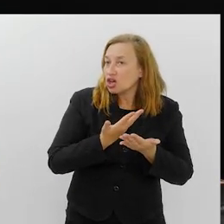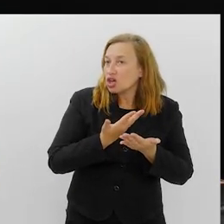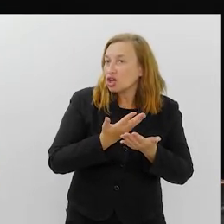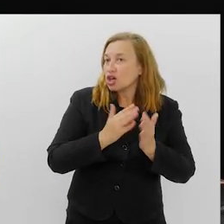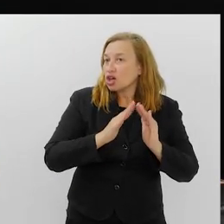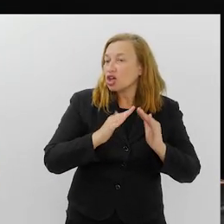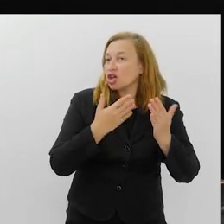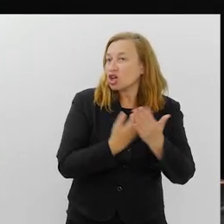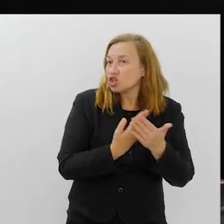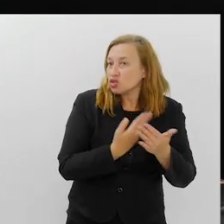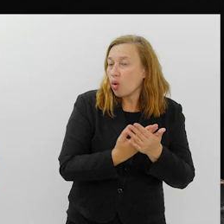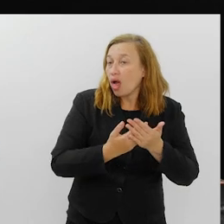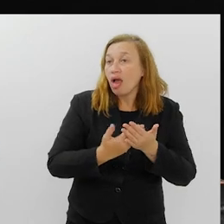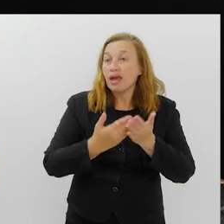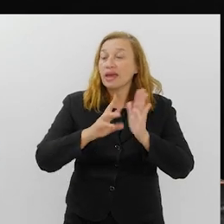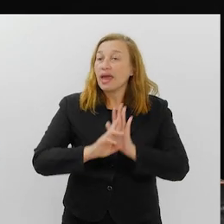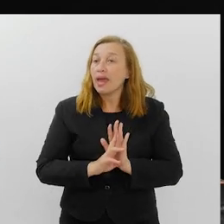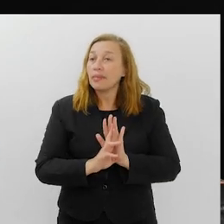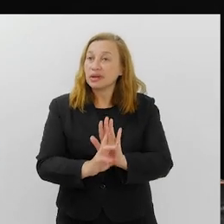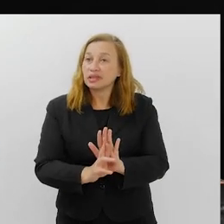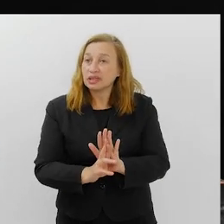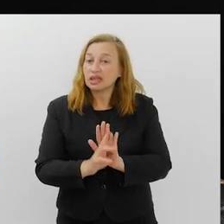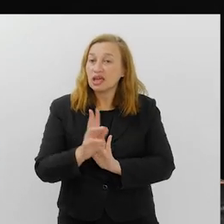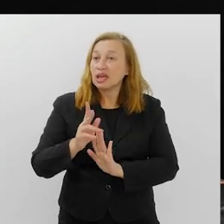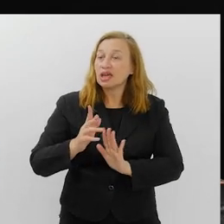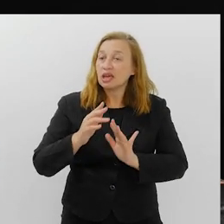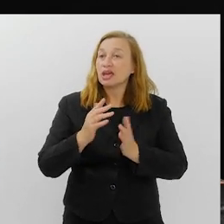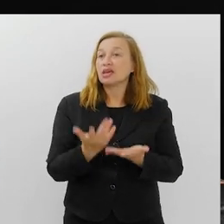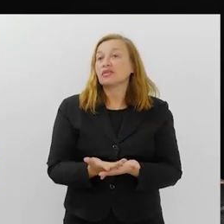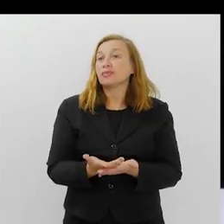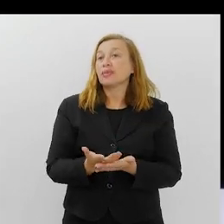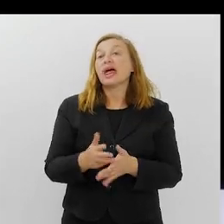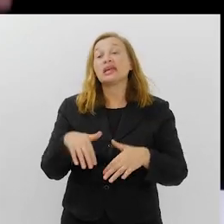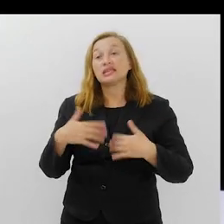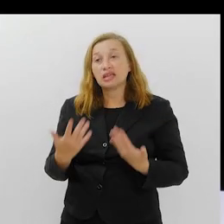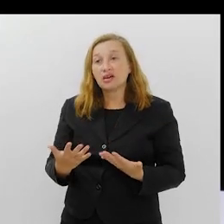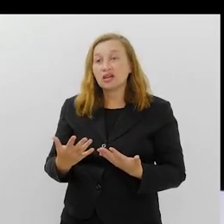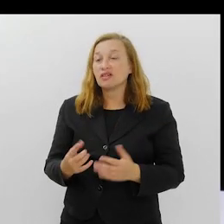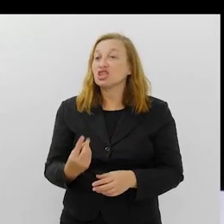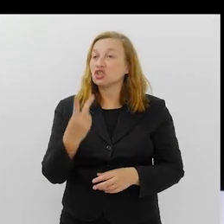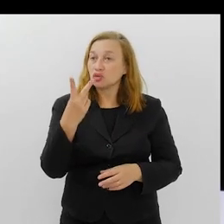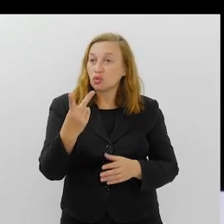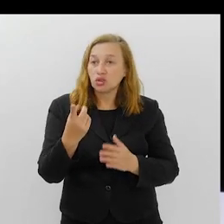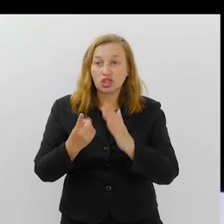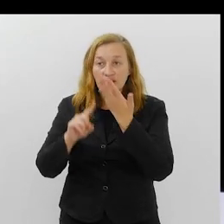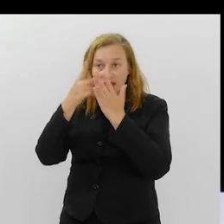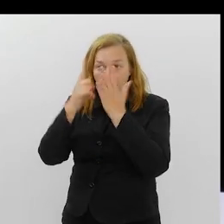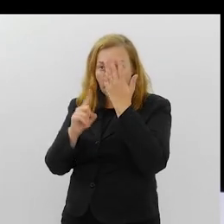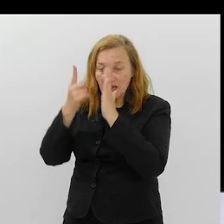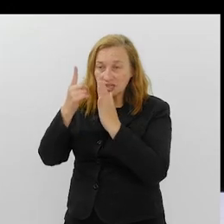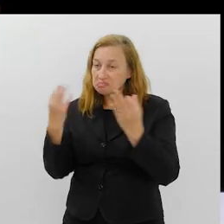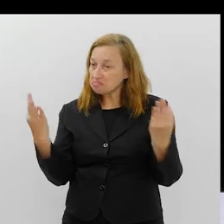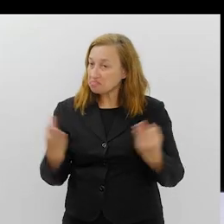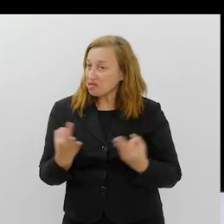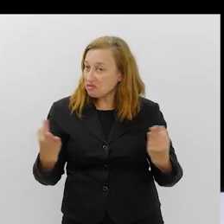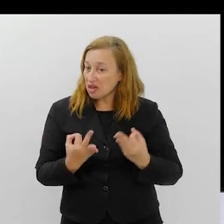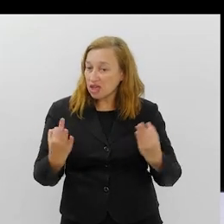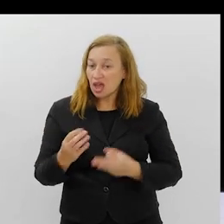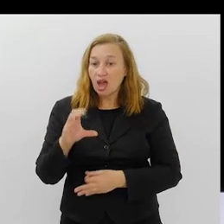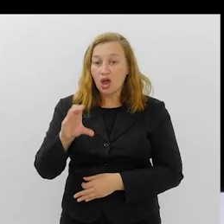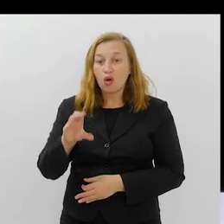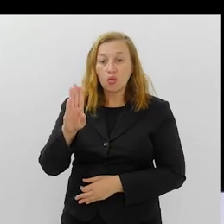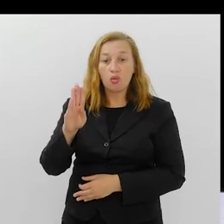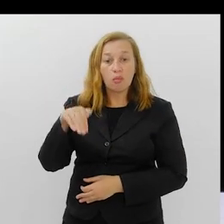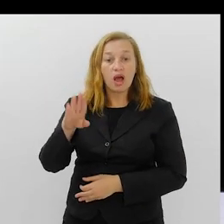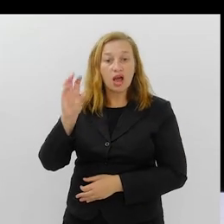carnaval para aquela escola que representasse, que falasse para aquela escola. E eles fazem dois carnavais espetaculares na Cubão,